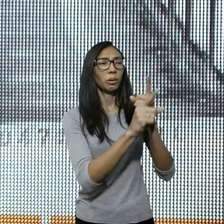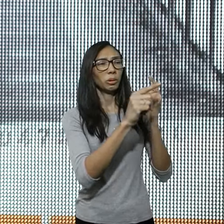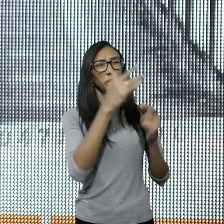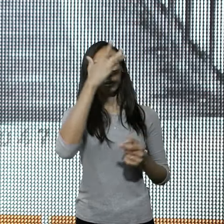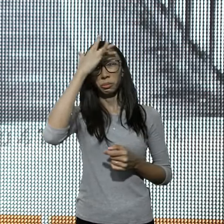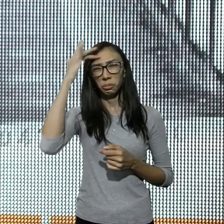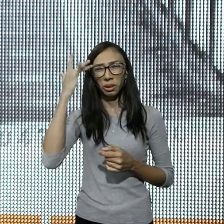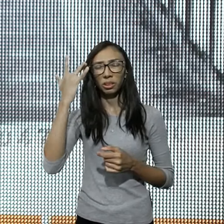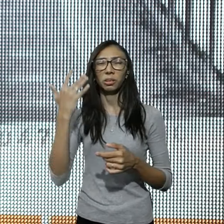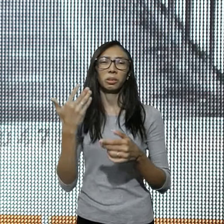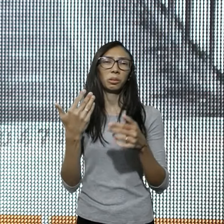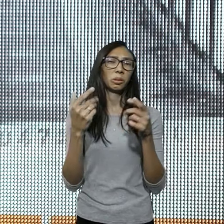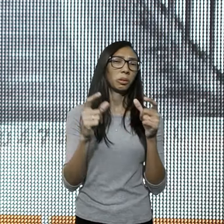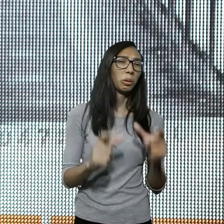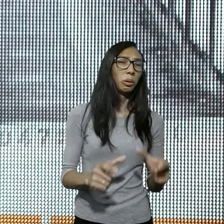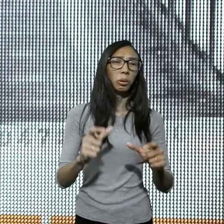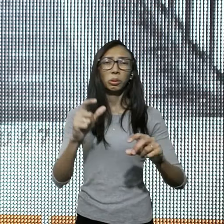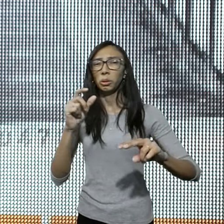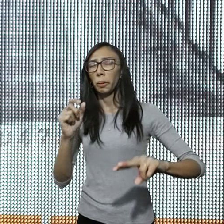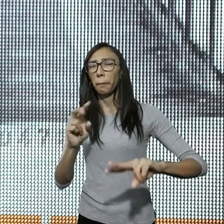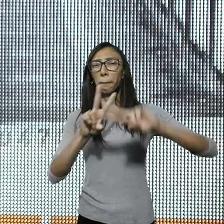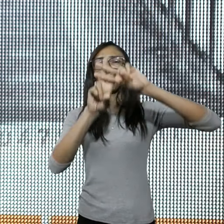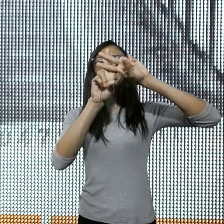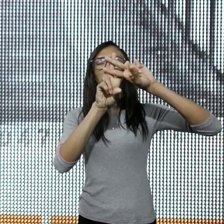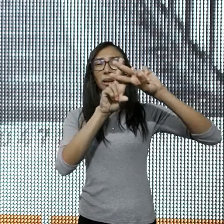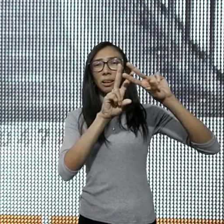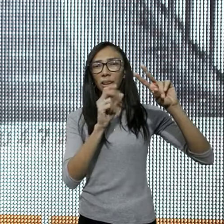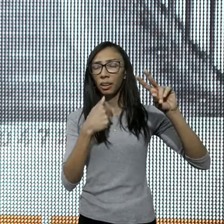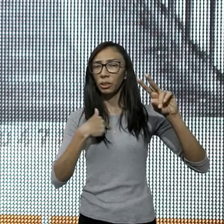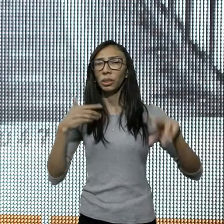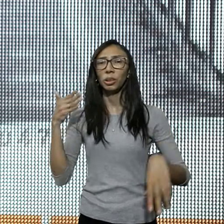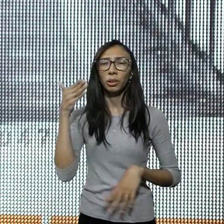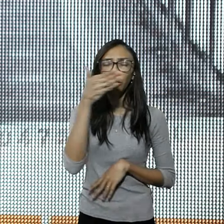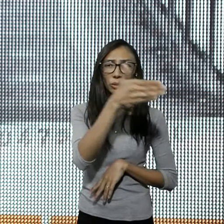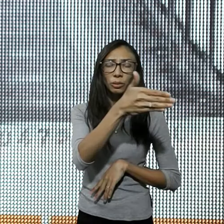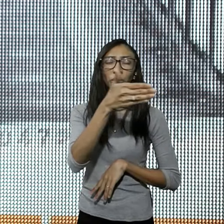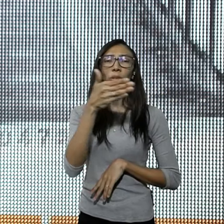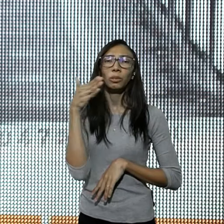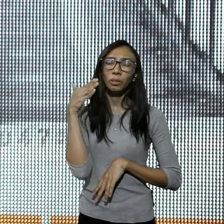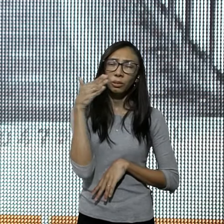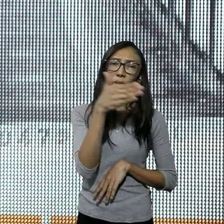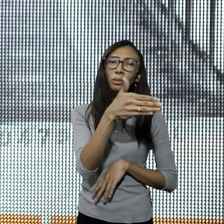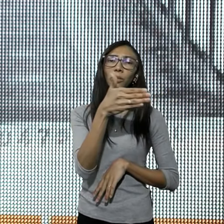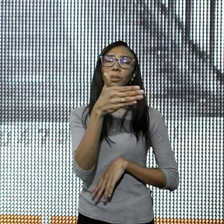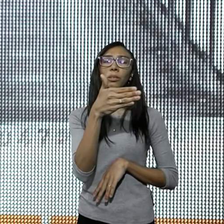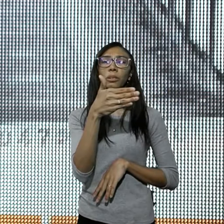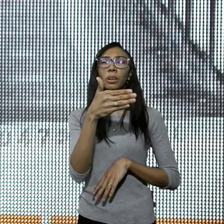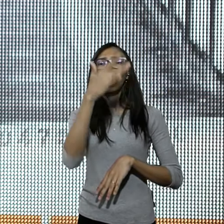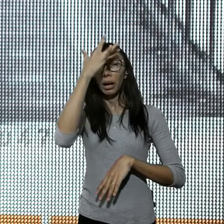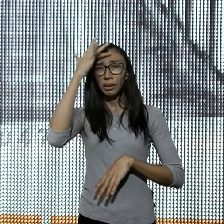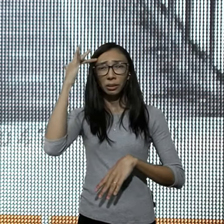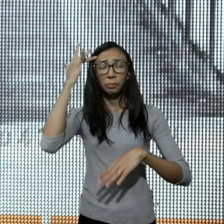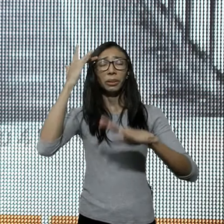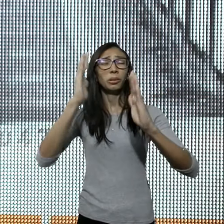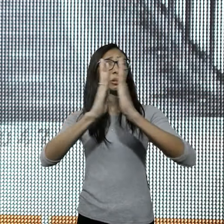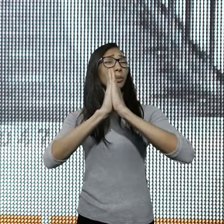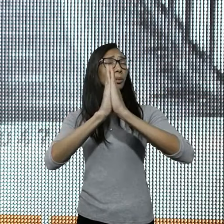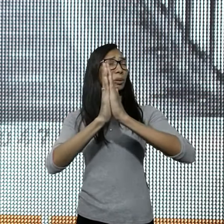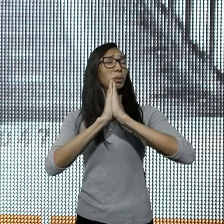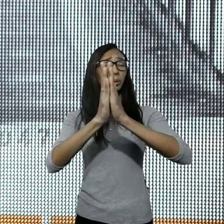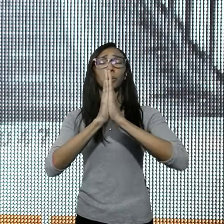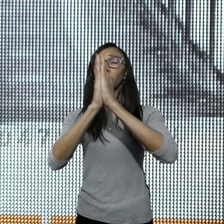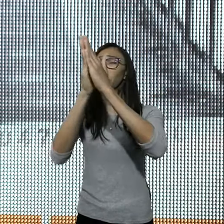mais improváveis, dentro de presídios, onde já tive oportunidade, de tantas vezes, aquelas pessoas, clamam a Deus, porque